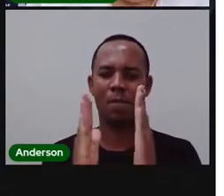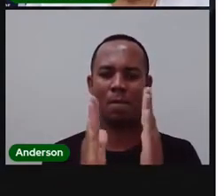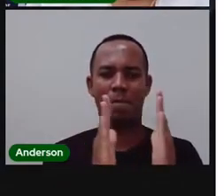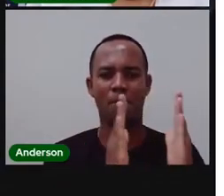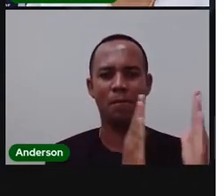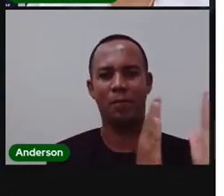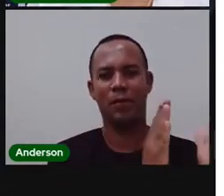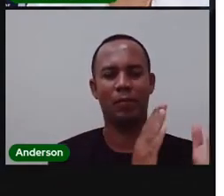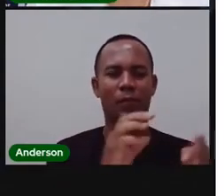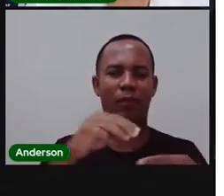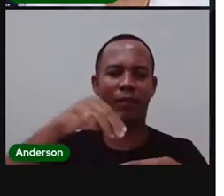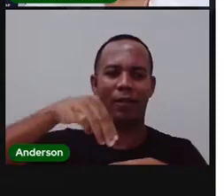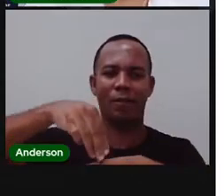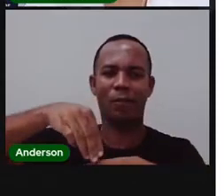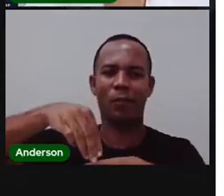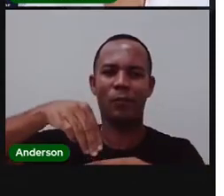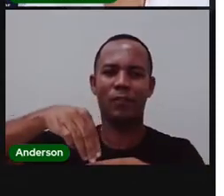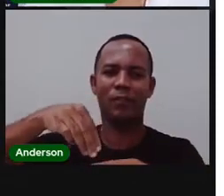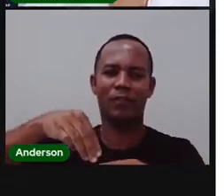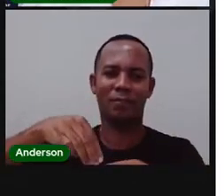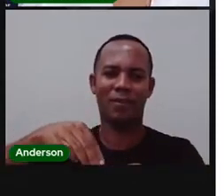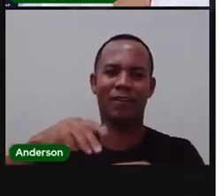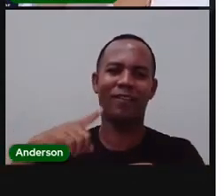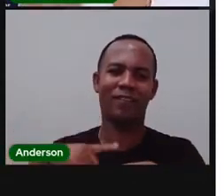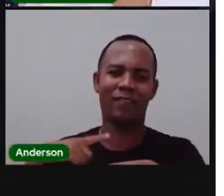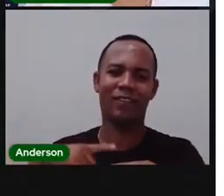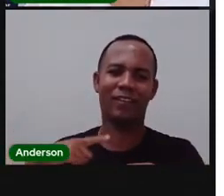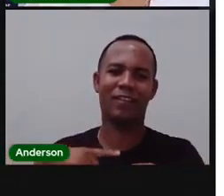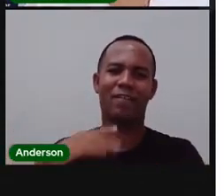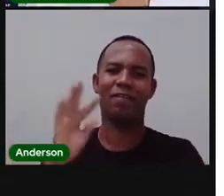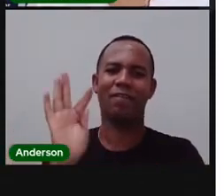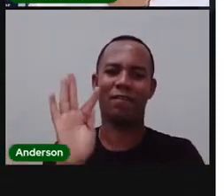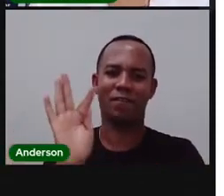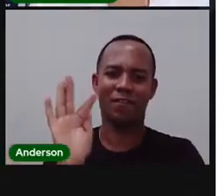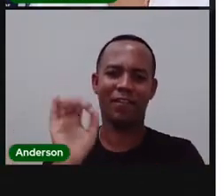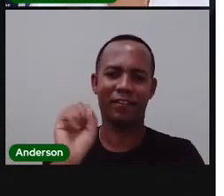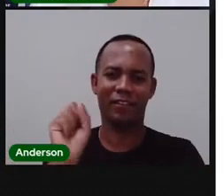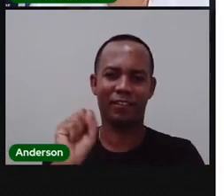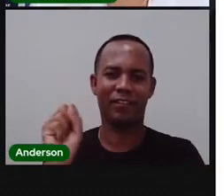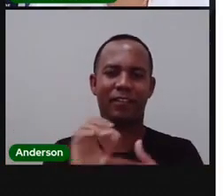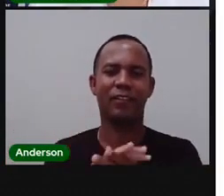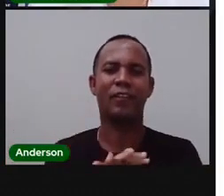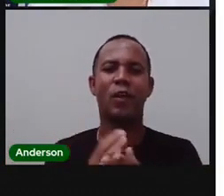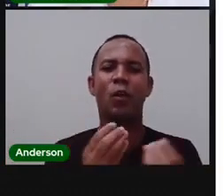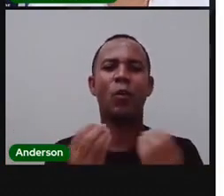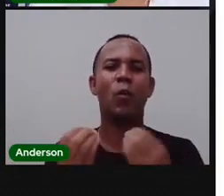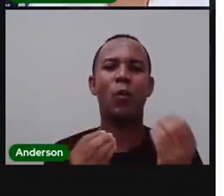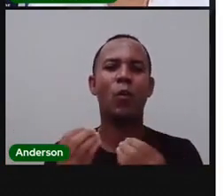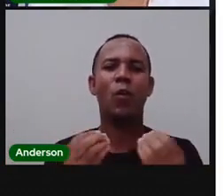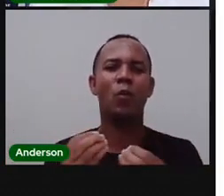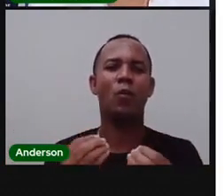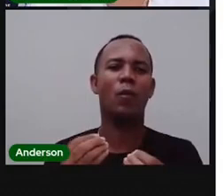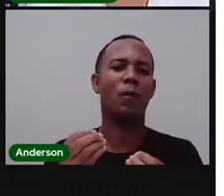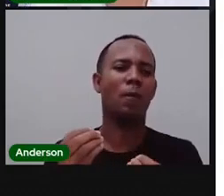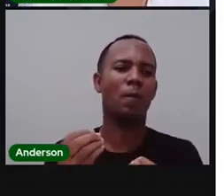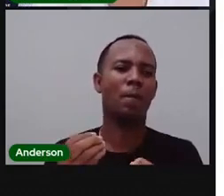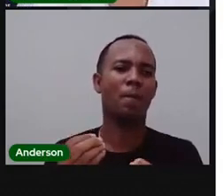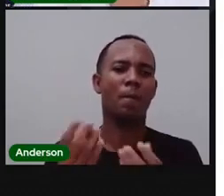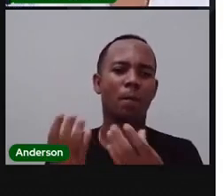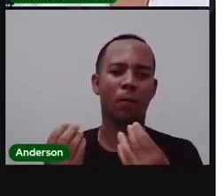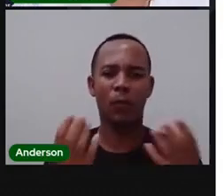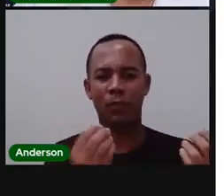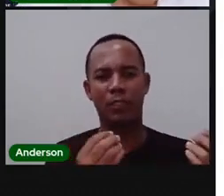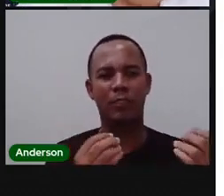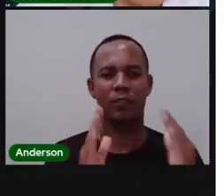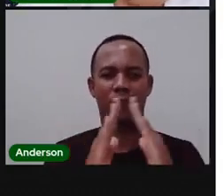Biblioteca Municipal. A Biblioteca Municipal, né? Vocês devem entender o que é uma biblioteca, já, a escola de vocês, em grande maioria, a maioria